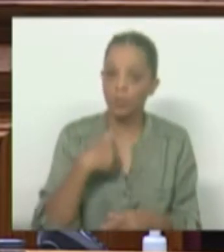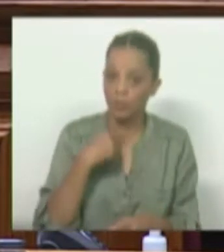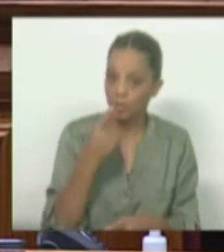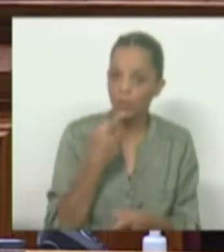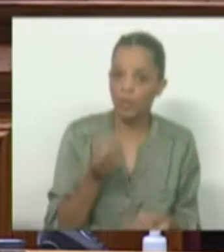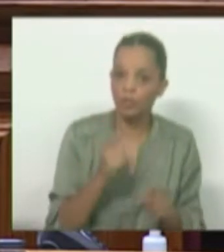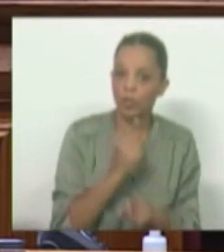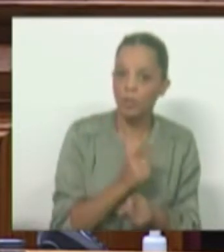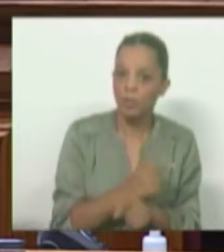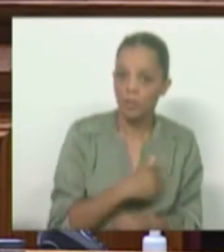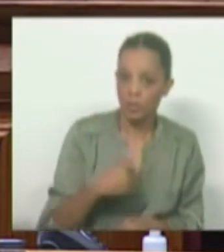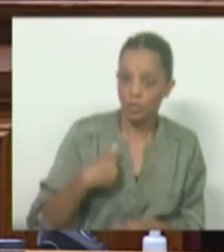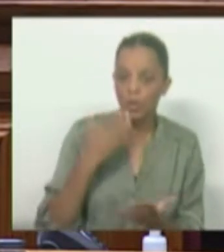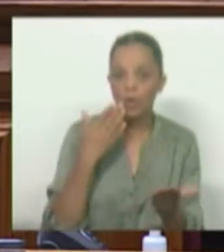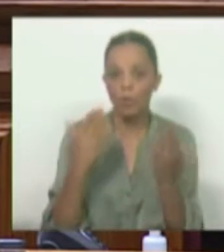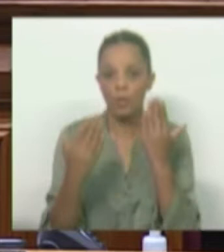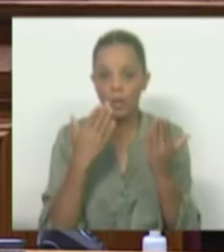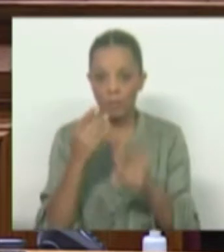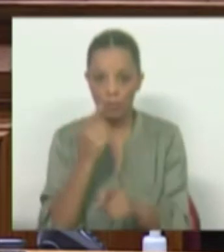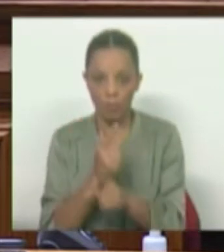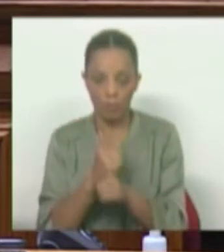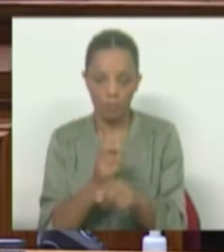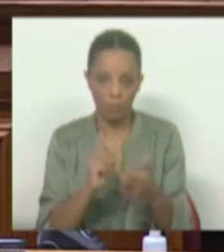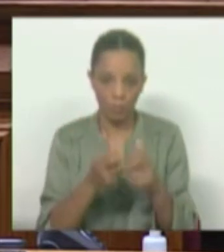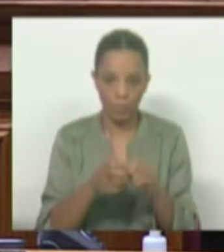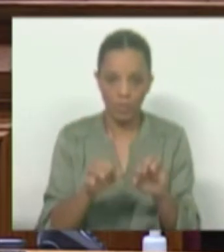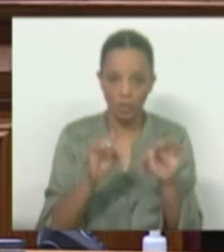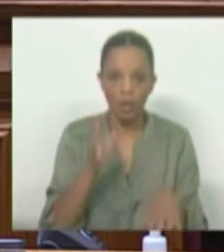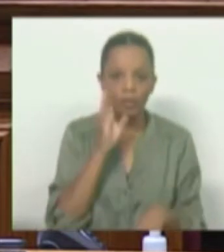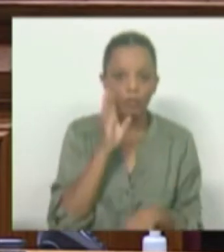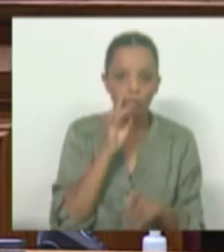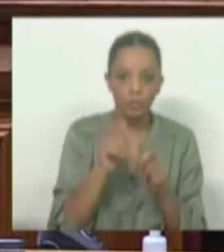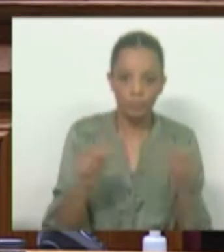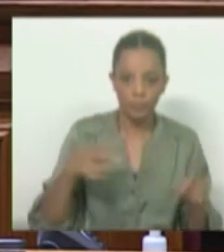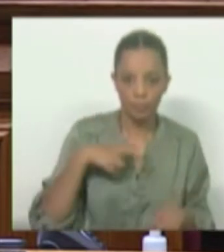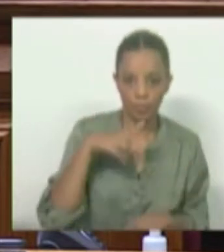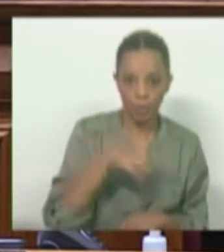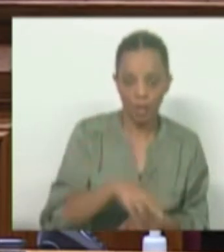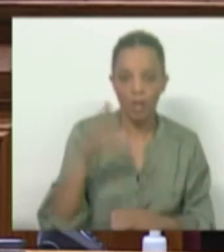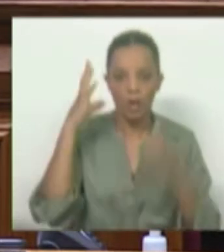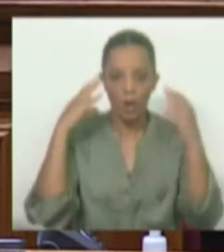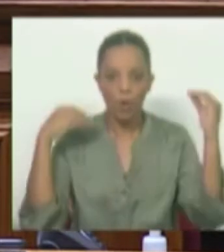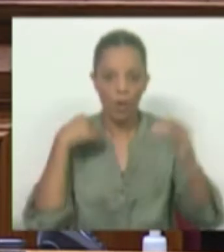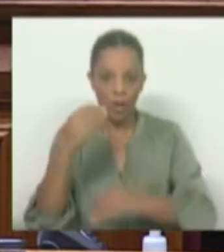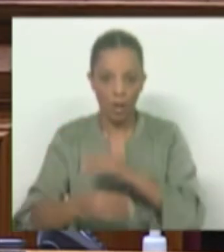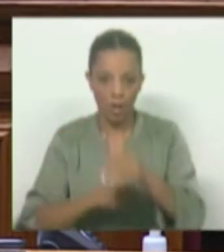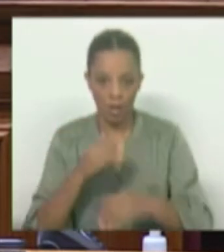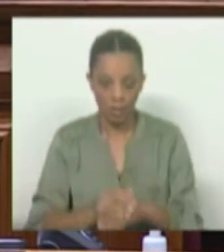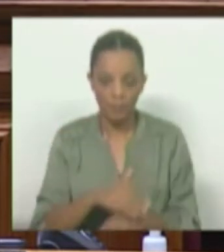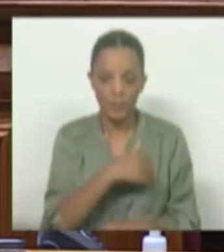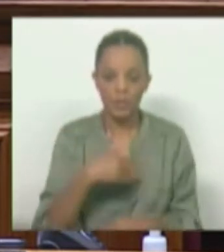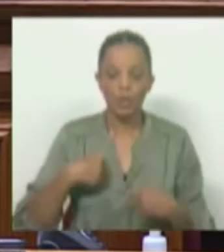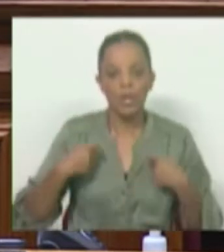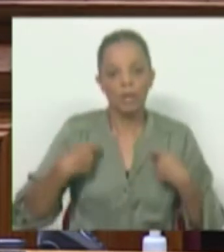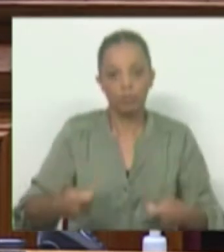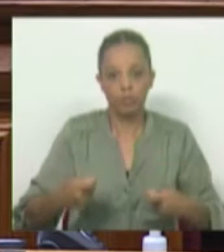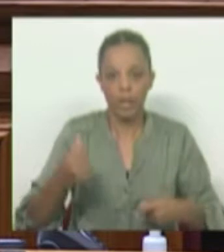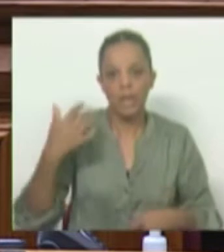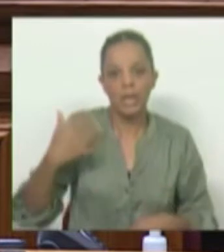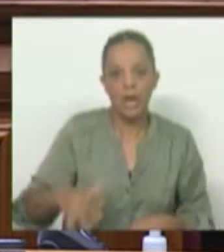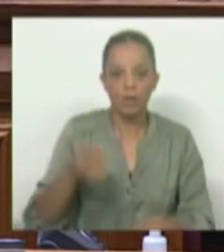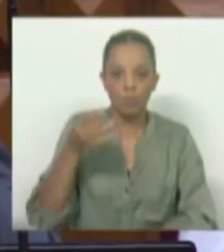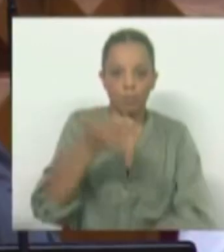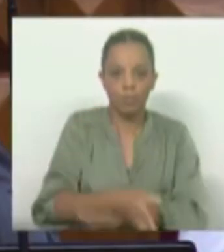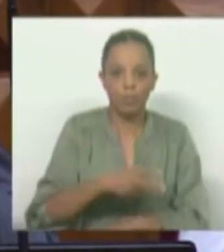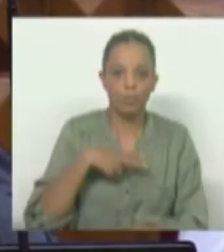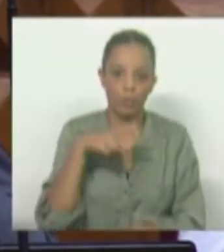indicadores de saúde comparáveis com os mesmos problemas, como já vimos, entre Portugal e Holanda, o custo da saúde na Holanda é mais caro do em Portugal.